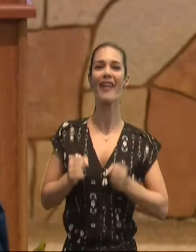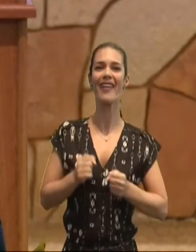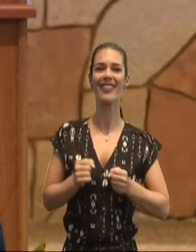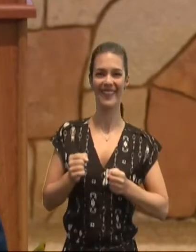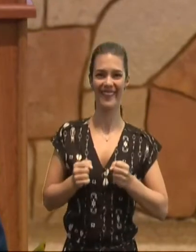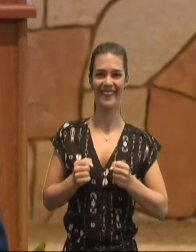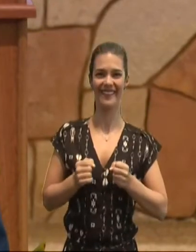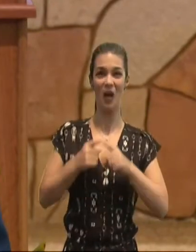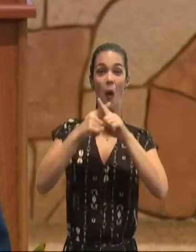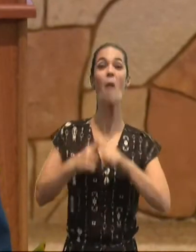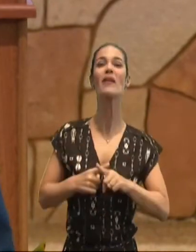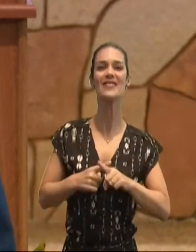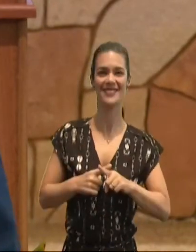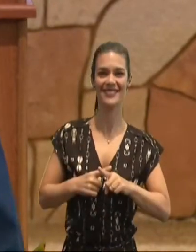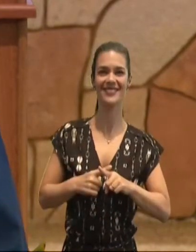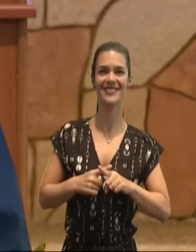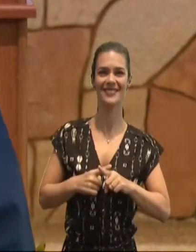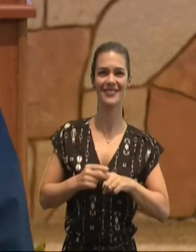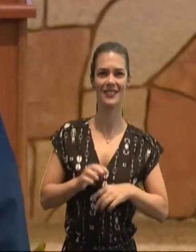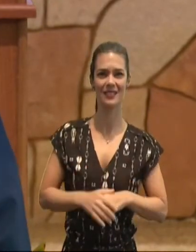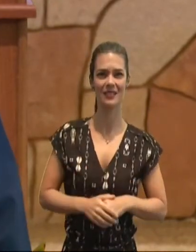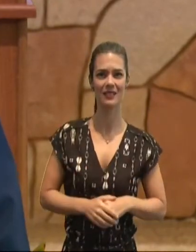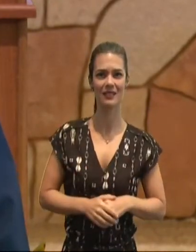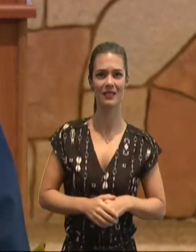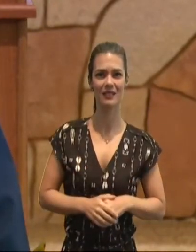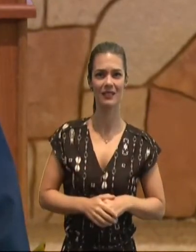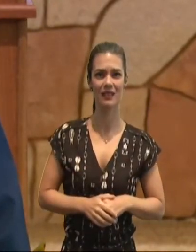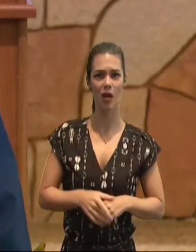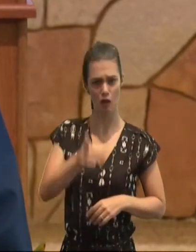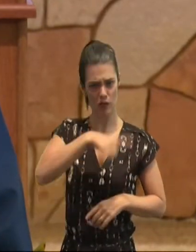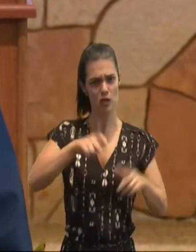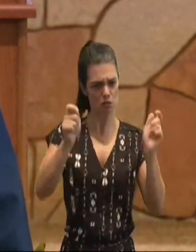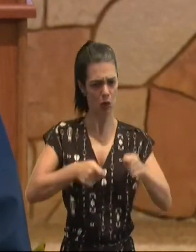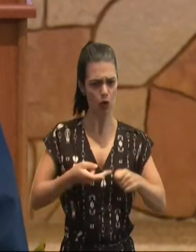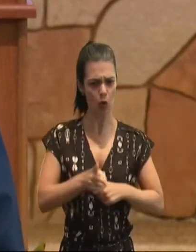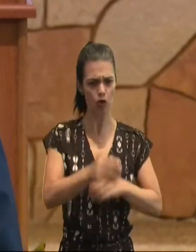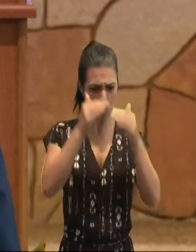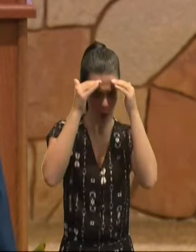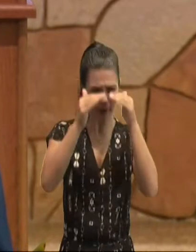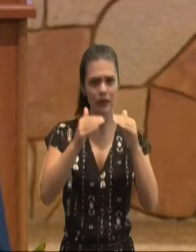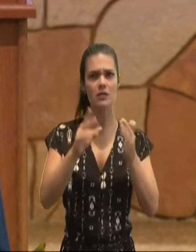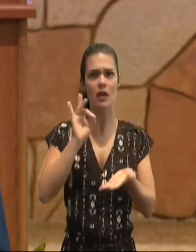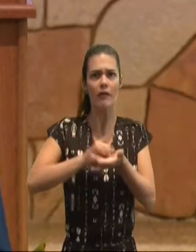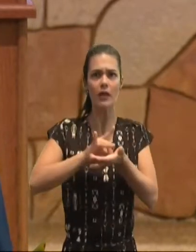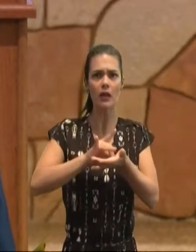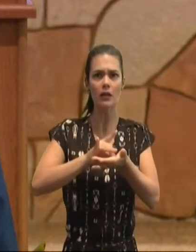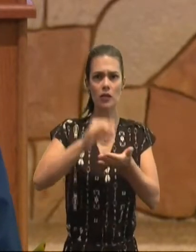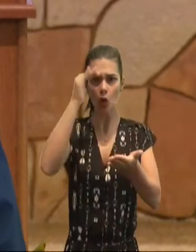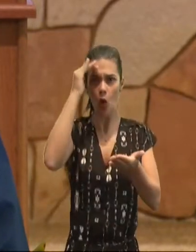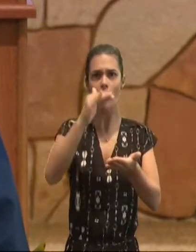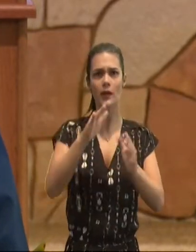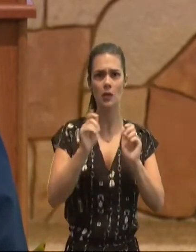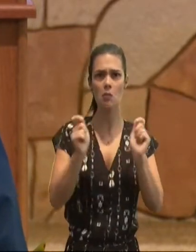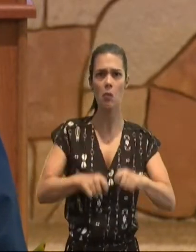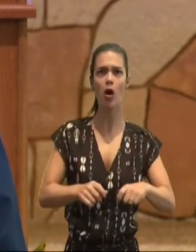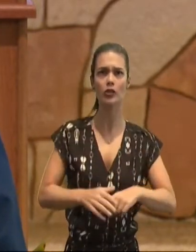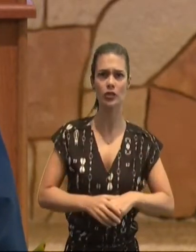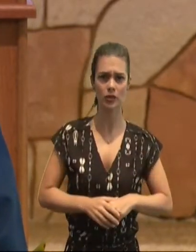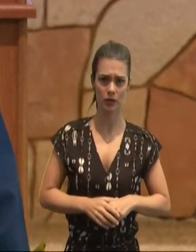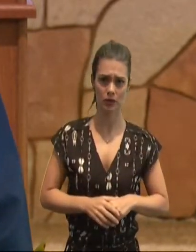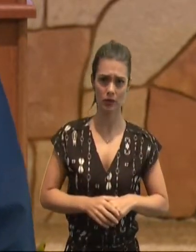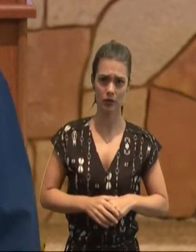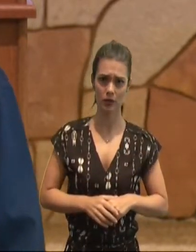quem vos, impediu, de continuar, desobedecer, a verdade, essa, persuasão, não vem, daquele, que vos chama,